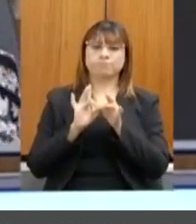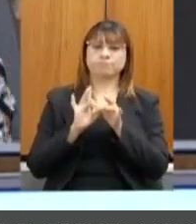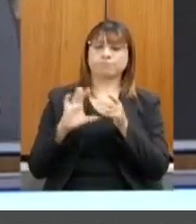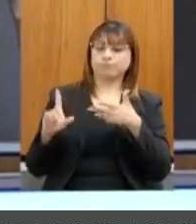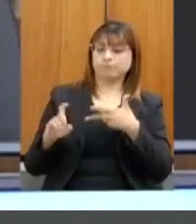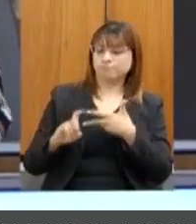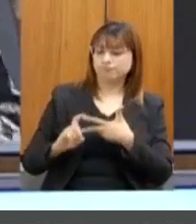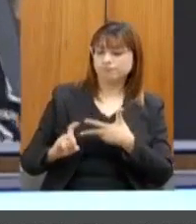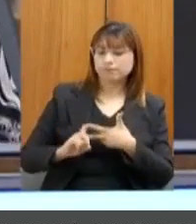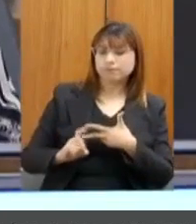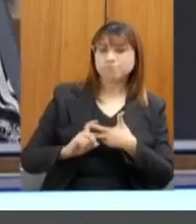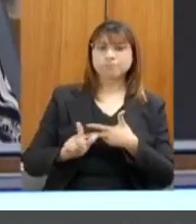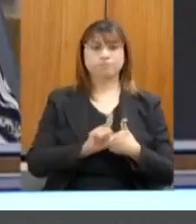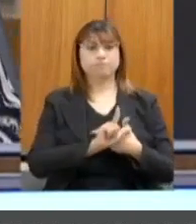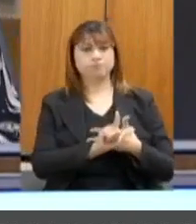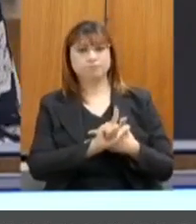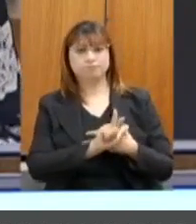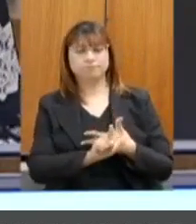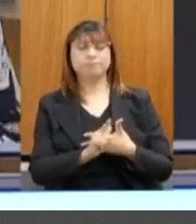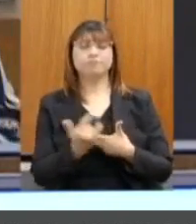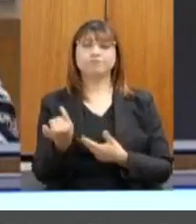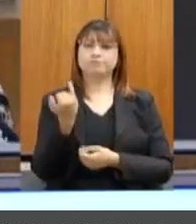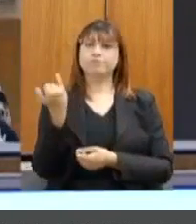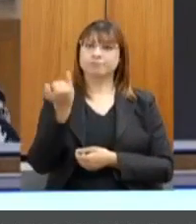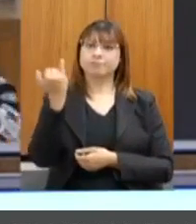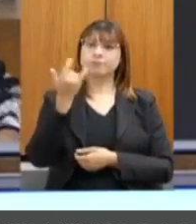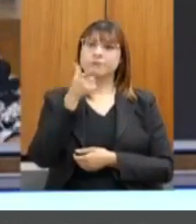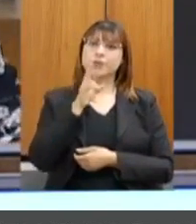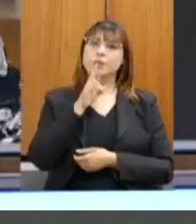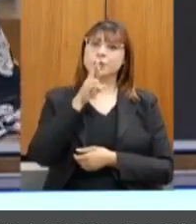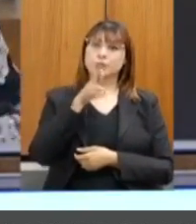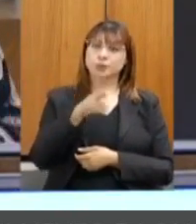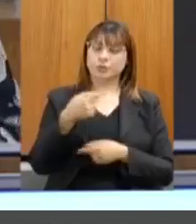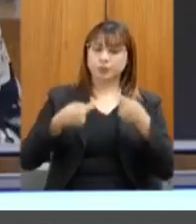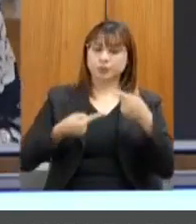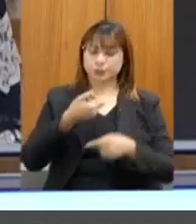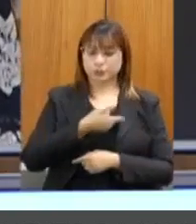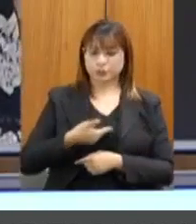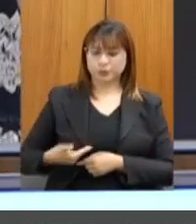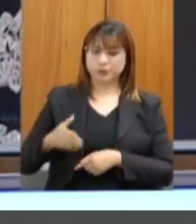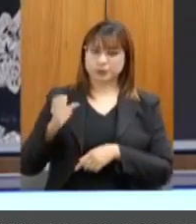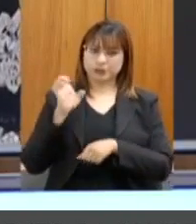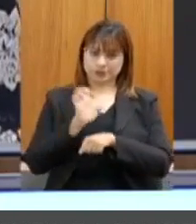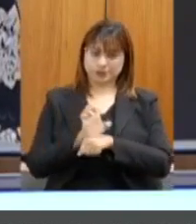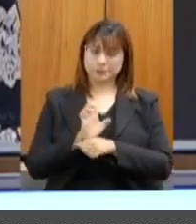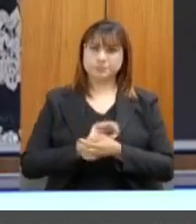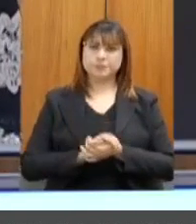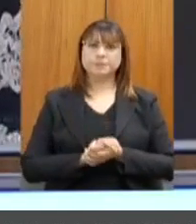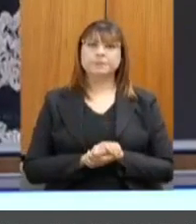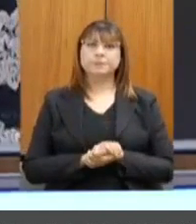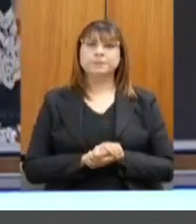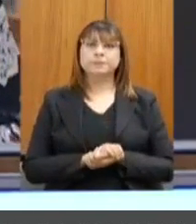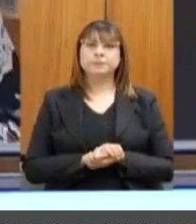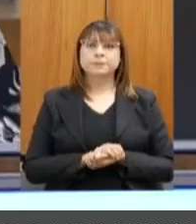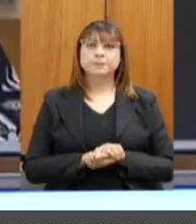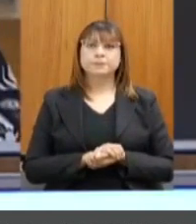executivo e o poder legislativo tão importante para os resultados finais das políticas públicas do nosso Estado. Bem,